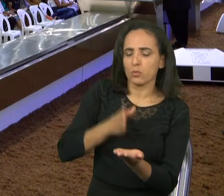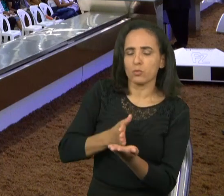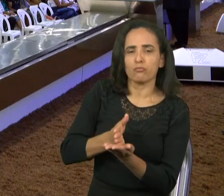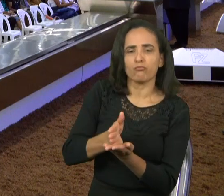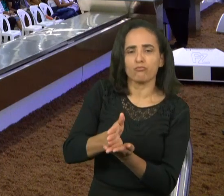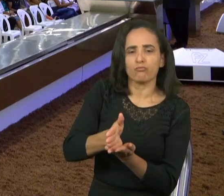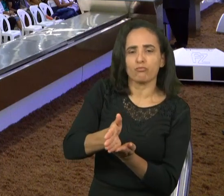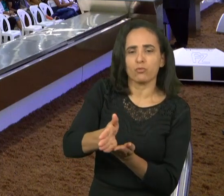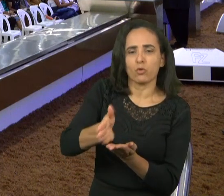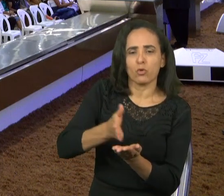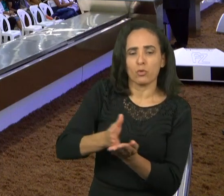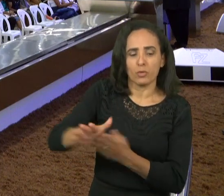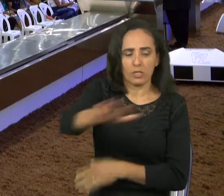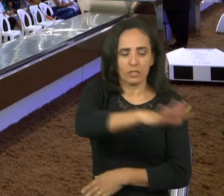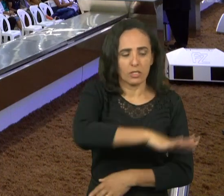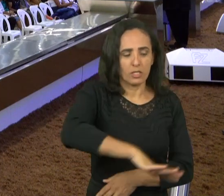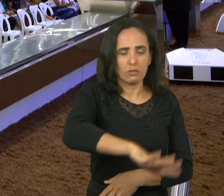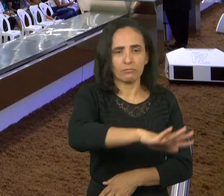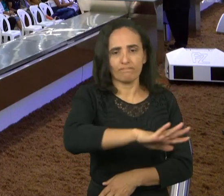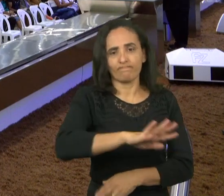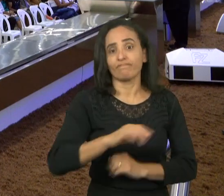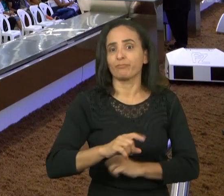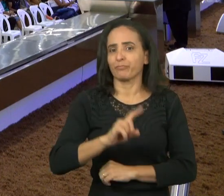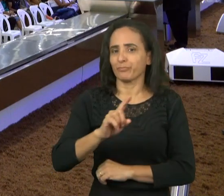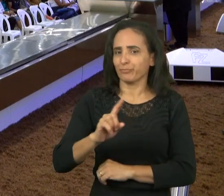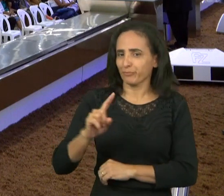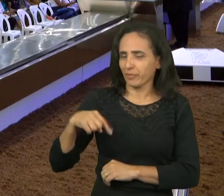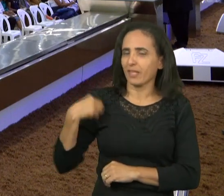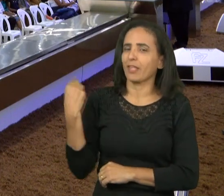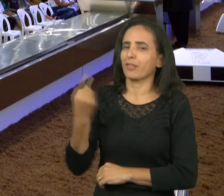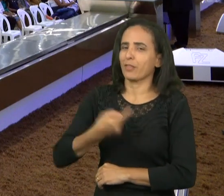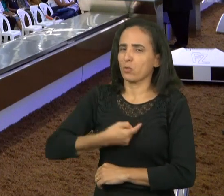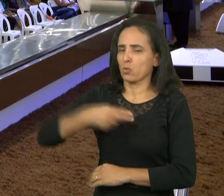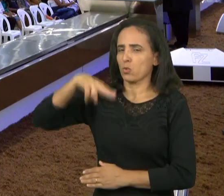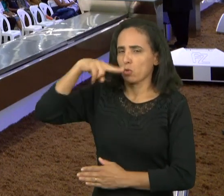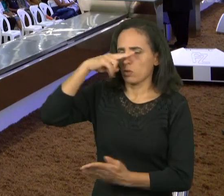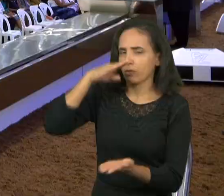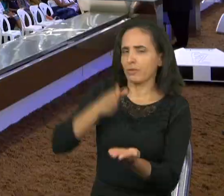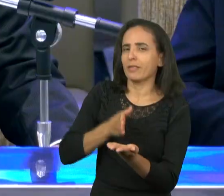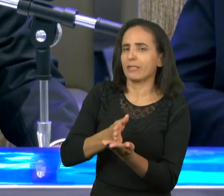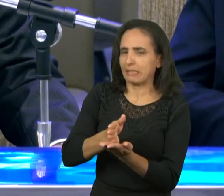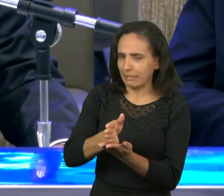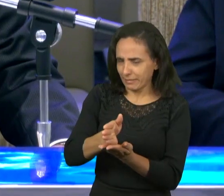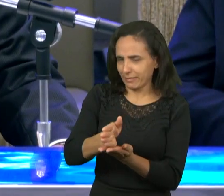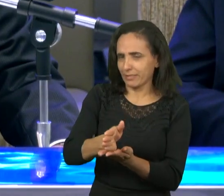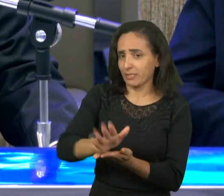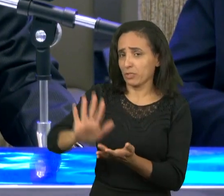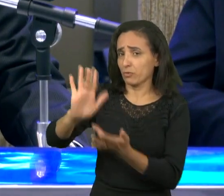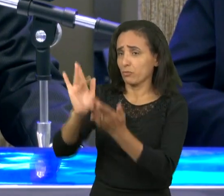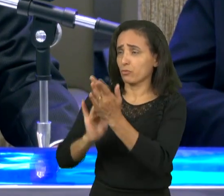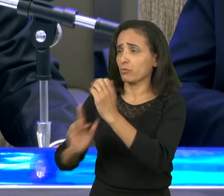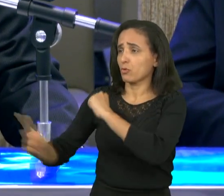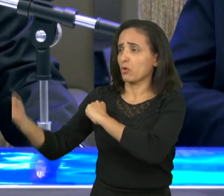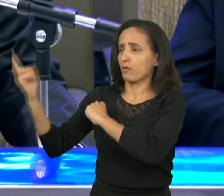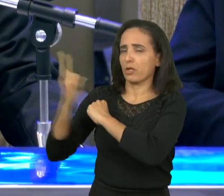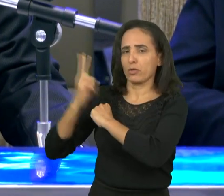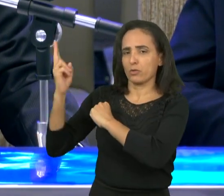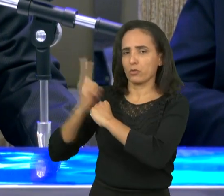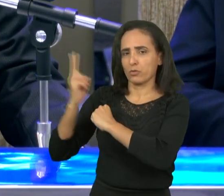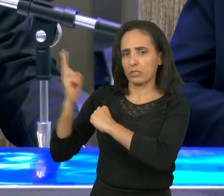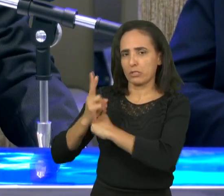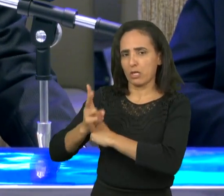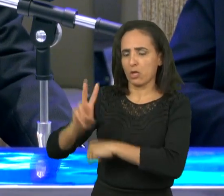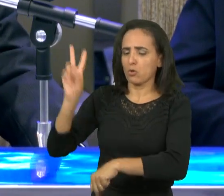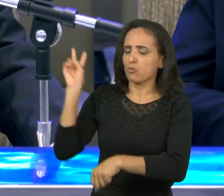sobre a terra. Mas a igreja guarda a promessa que o Senhor fez à igreja de Filadélfia.